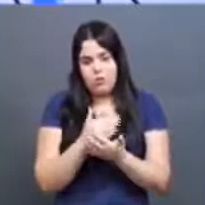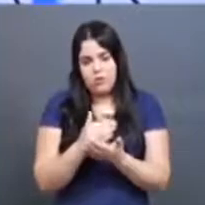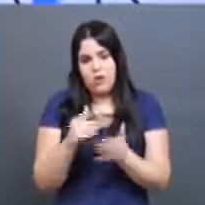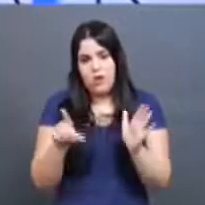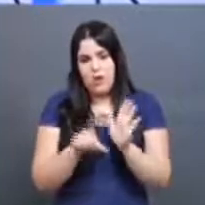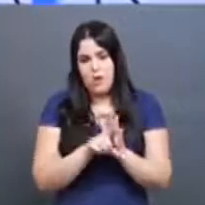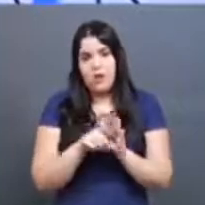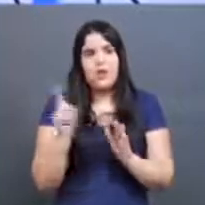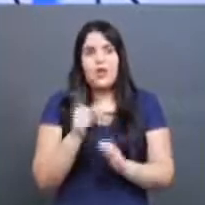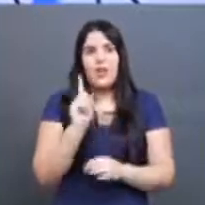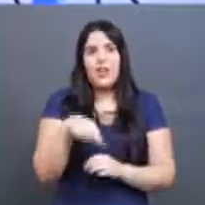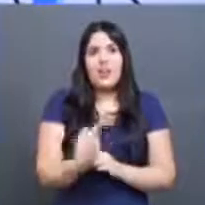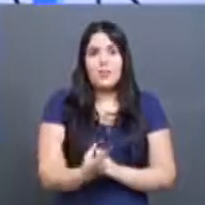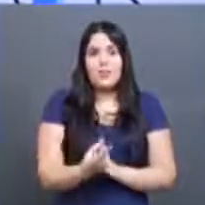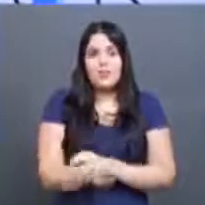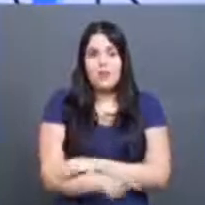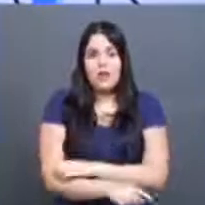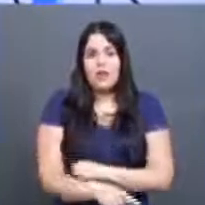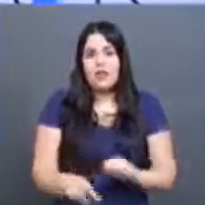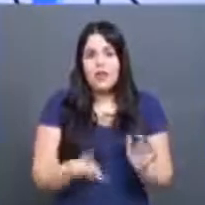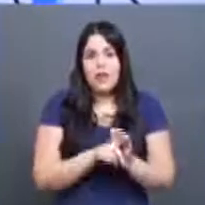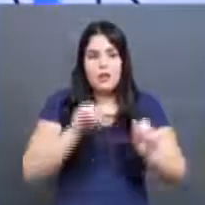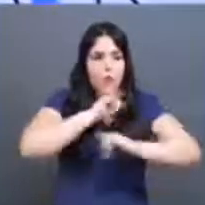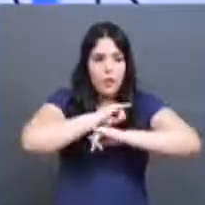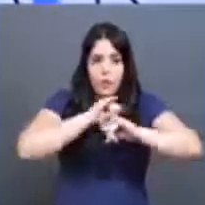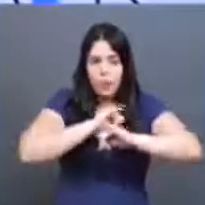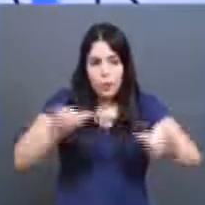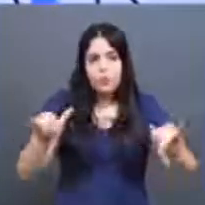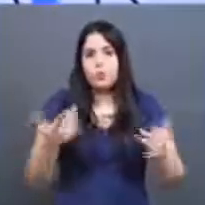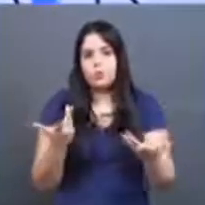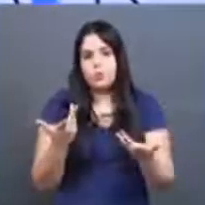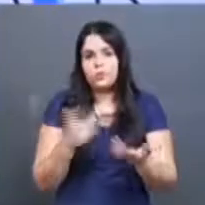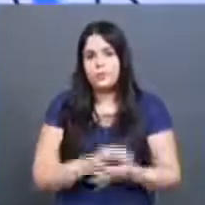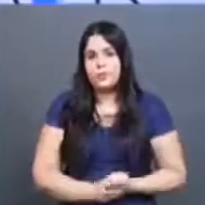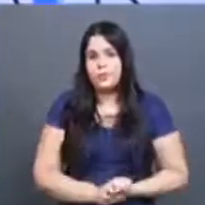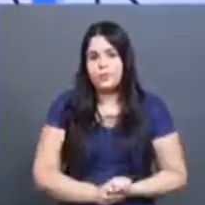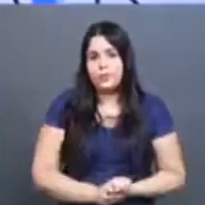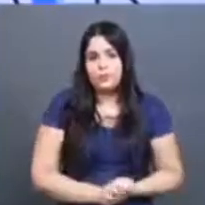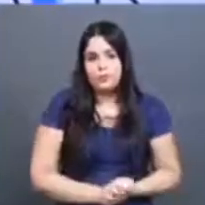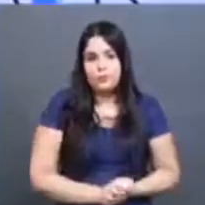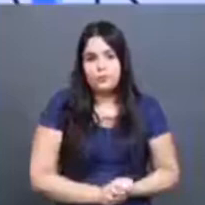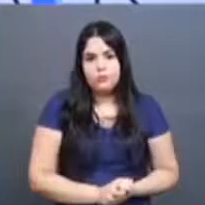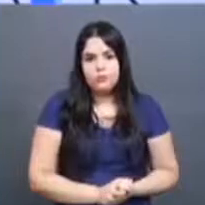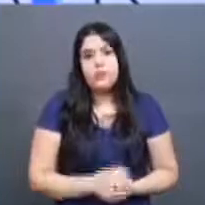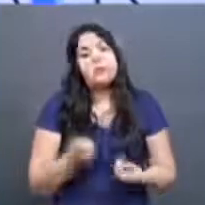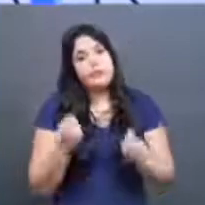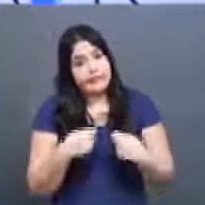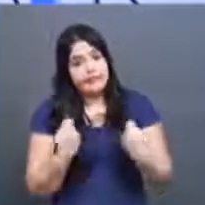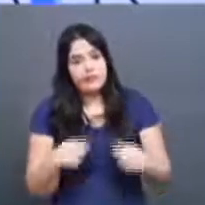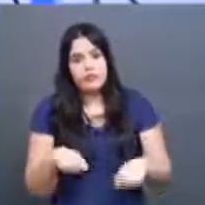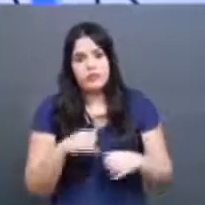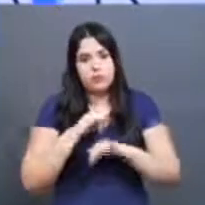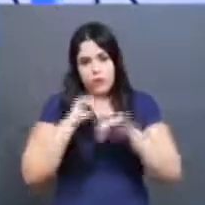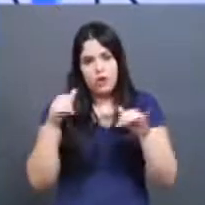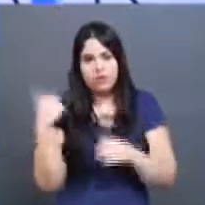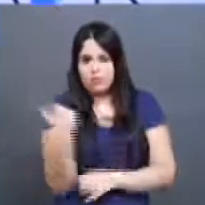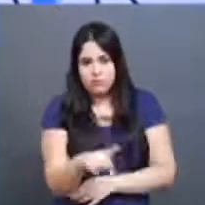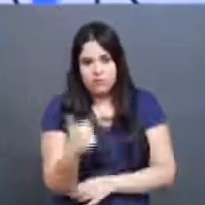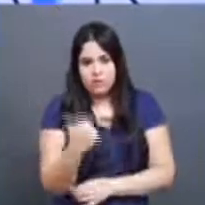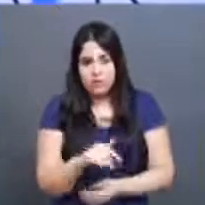ela não é uma lei que ainda tenha sido propagada ou que seja divulgada, né? Da forma como ela merece, para que